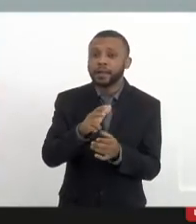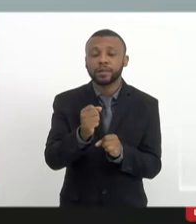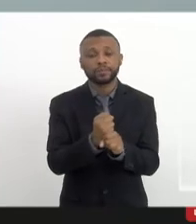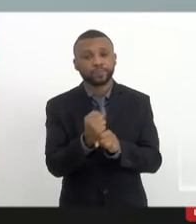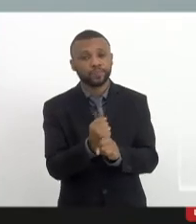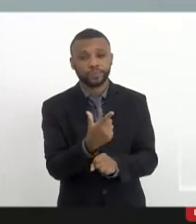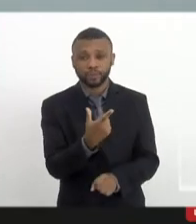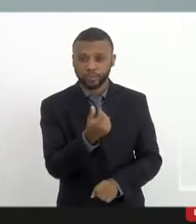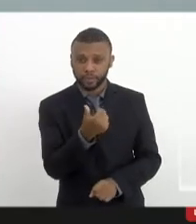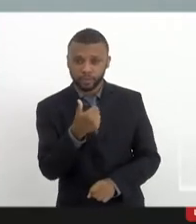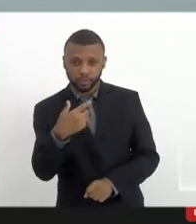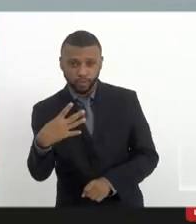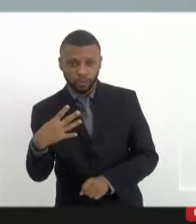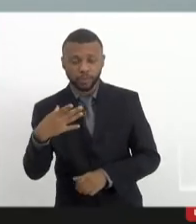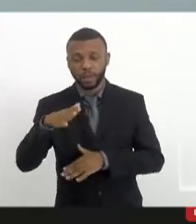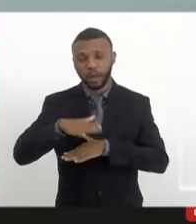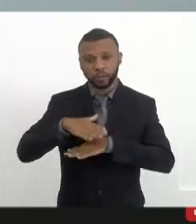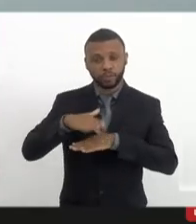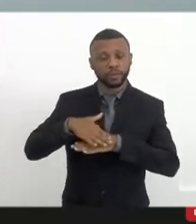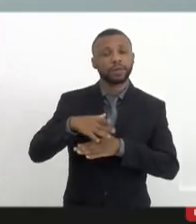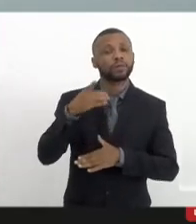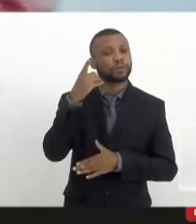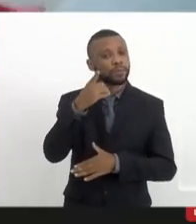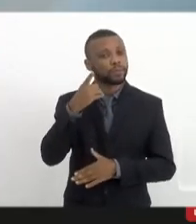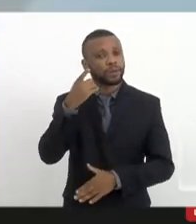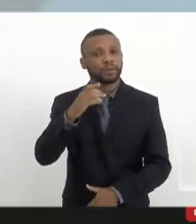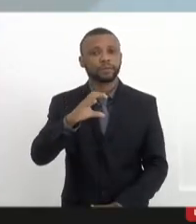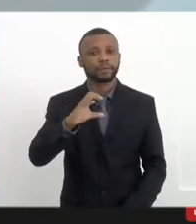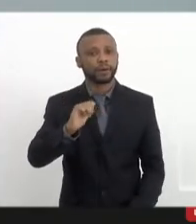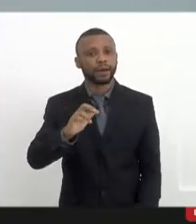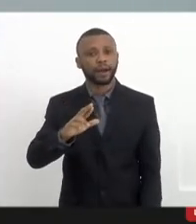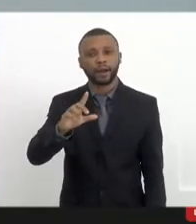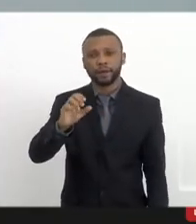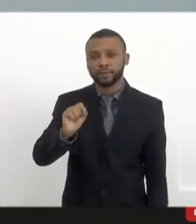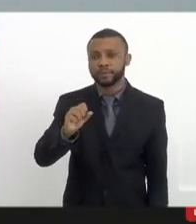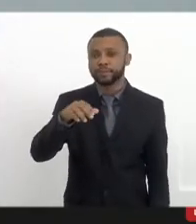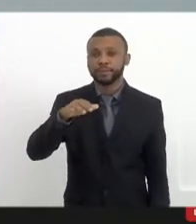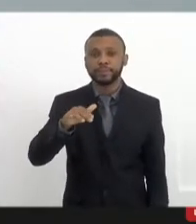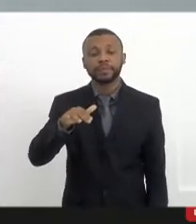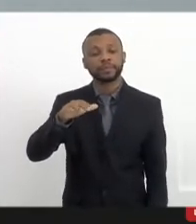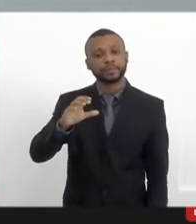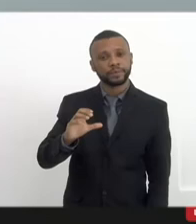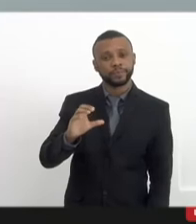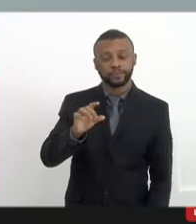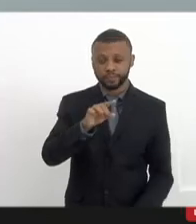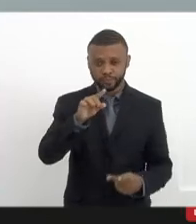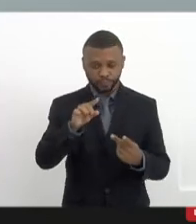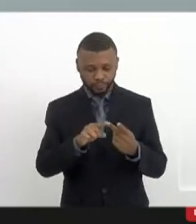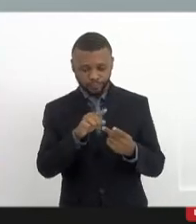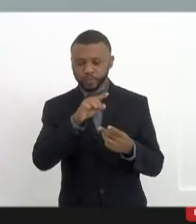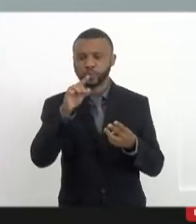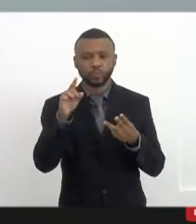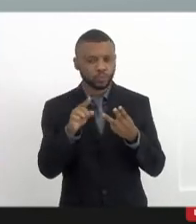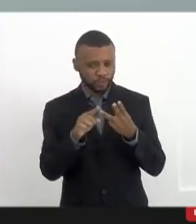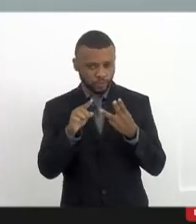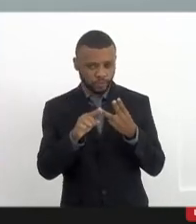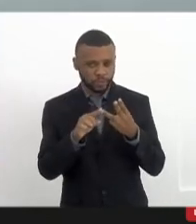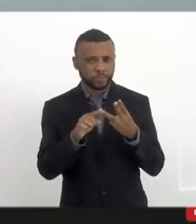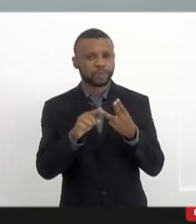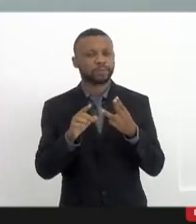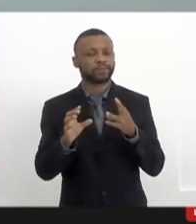autoria do deputado Carlos Mink. Então, esse é um segundo ponto. O terceiro ponto